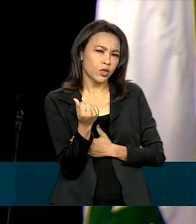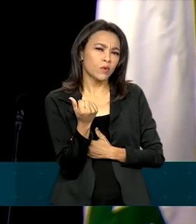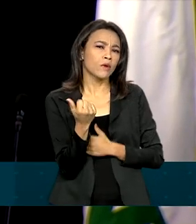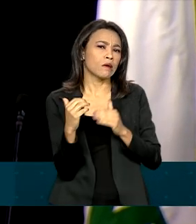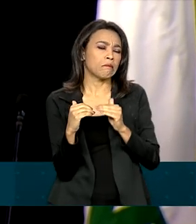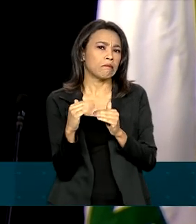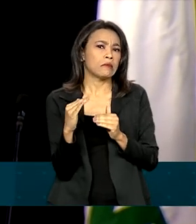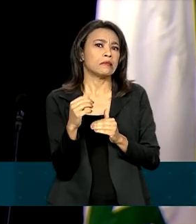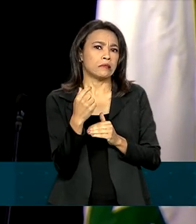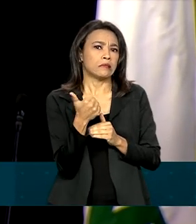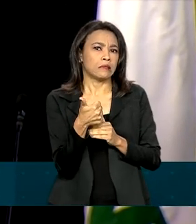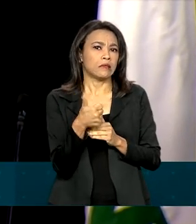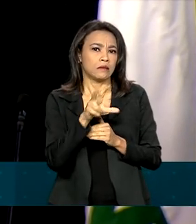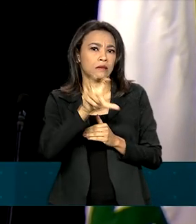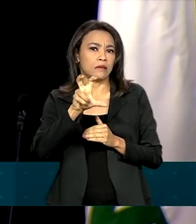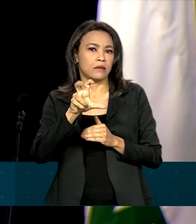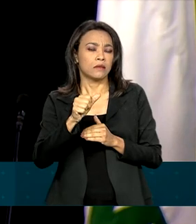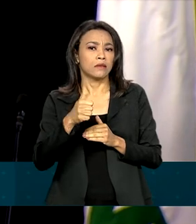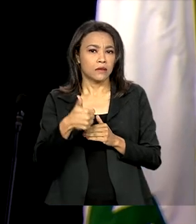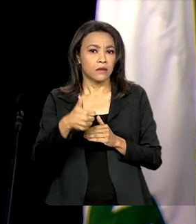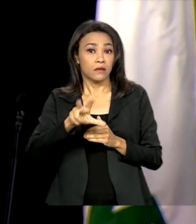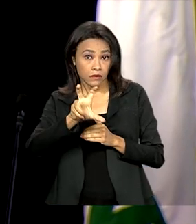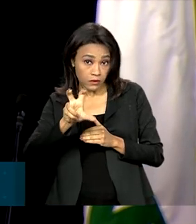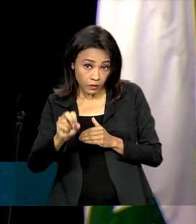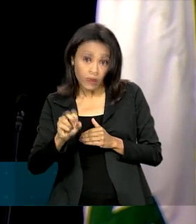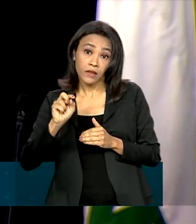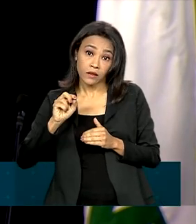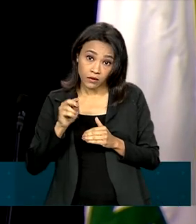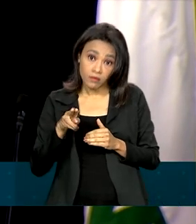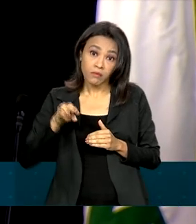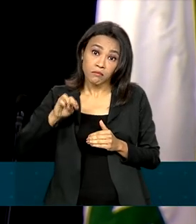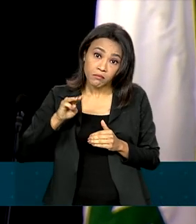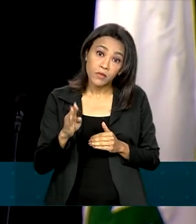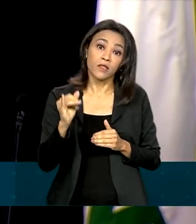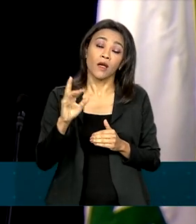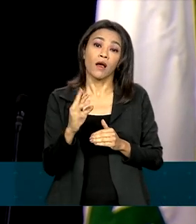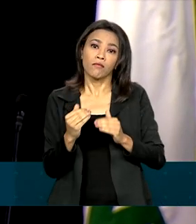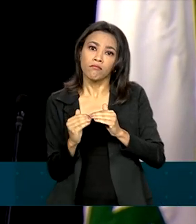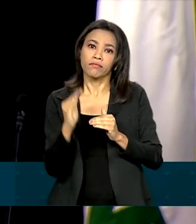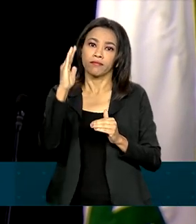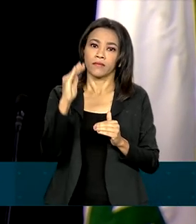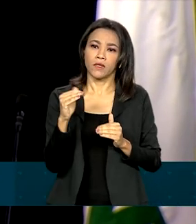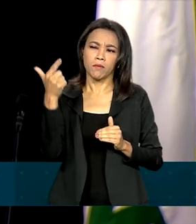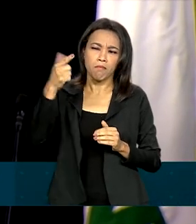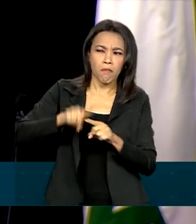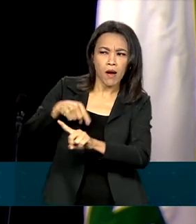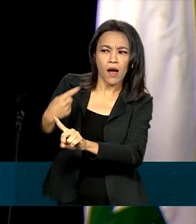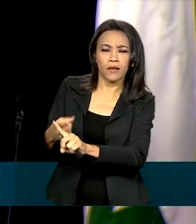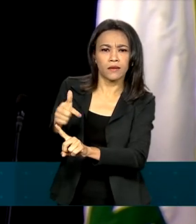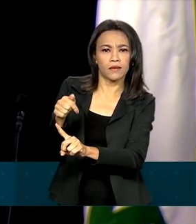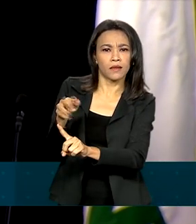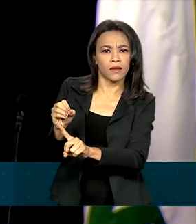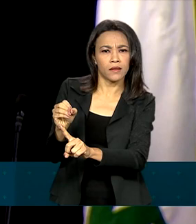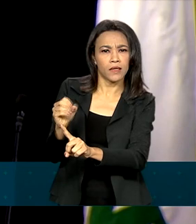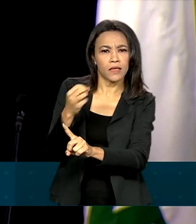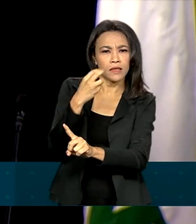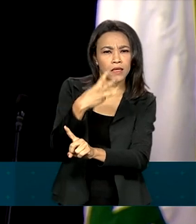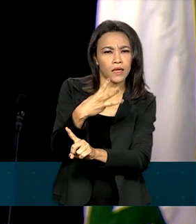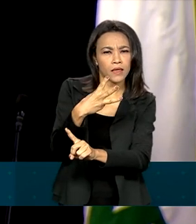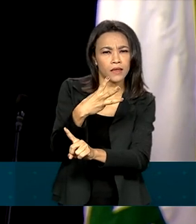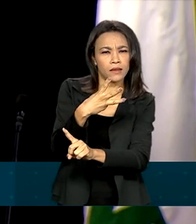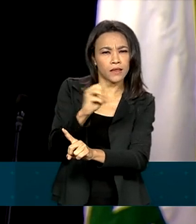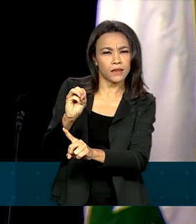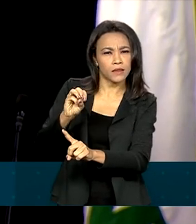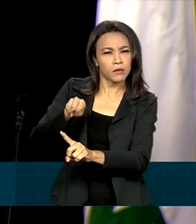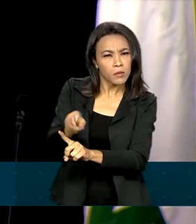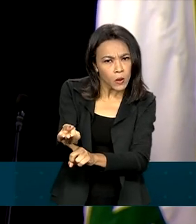próximos a R 150 bilhões, mas os outros que estão vindo, R$ a gente pode atingir R$ 300 bilhões de